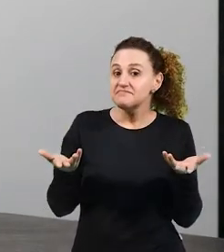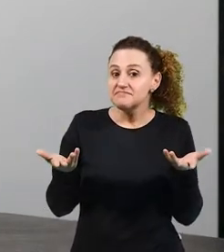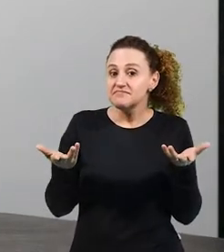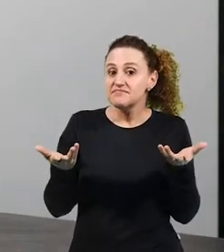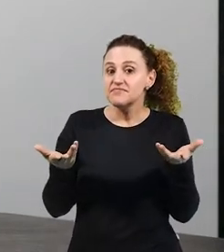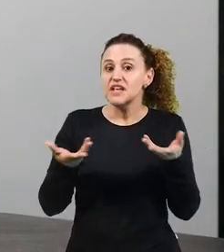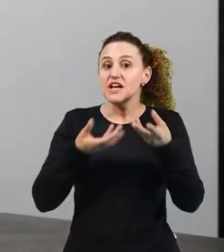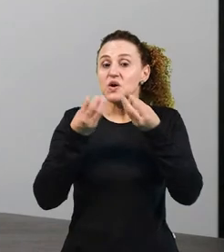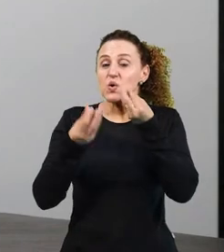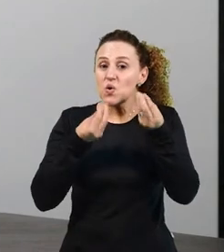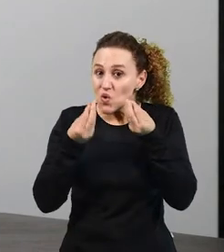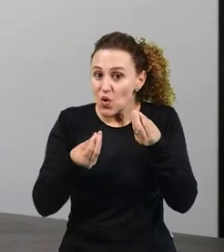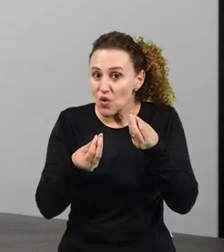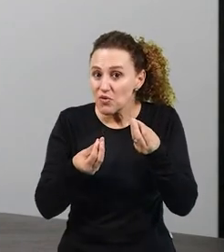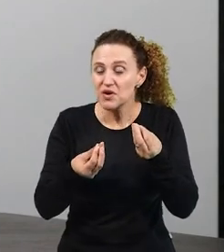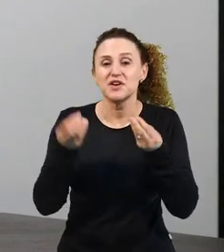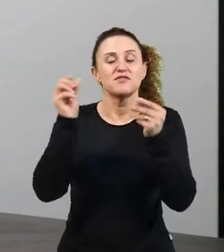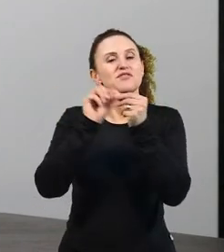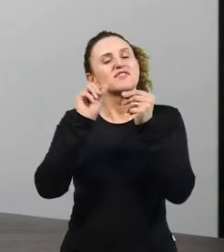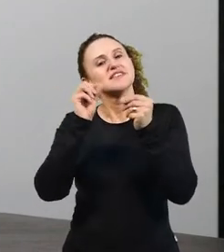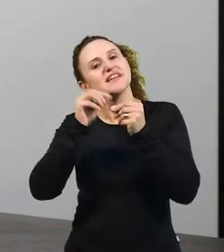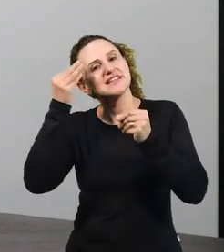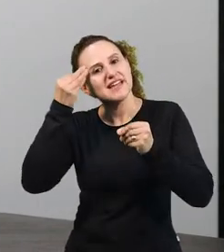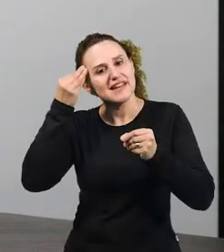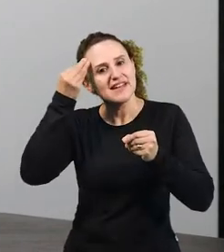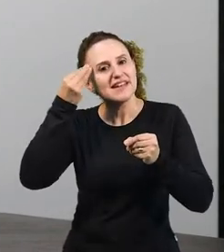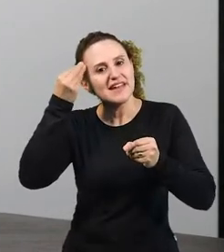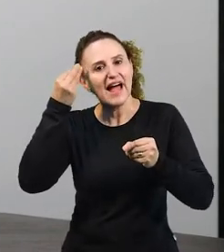Então, como que eu vou analisar essas palavras?